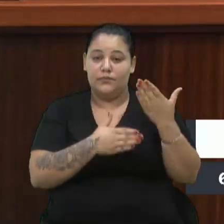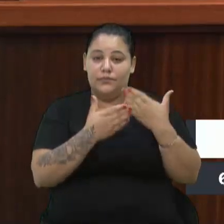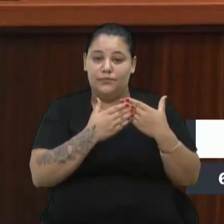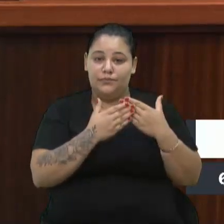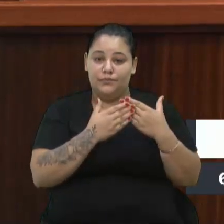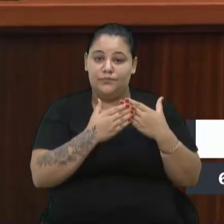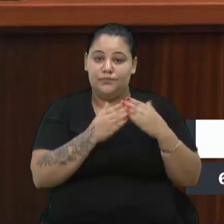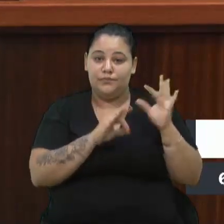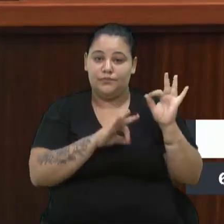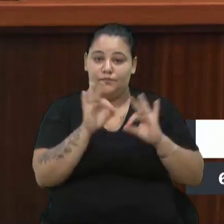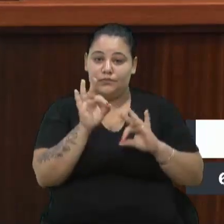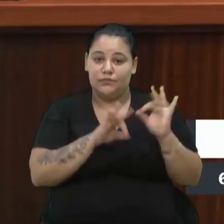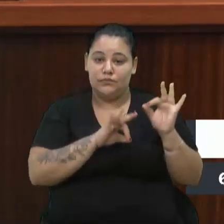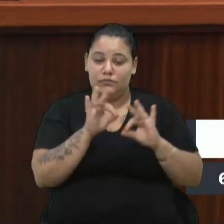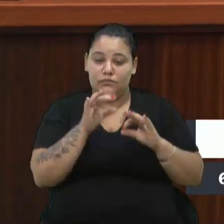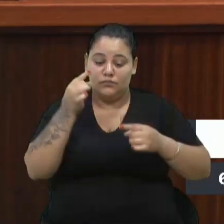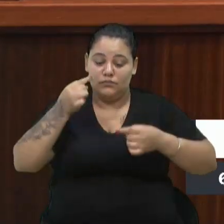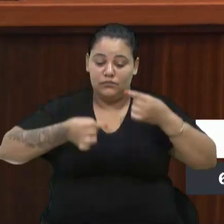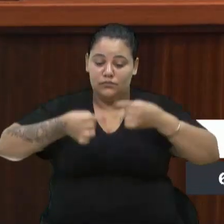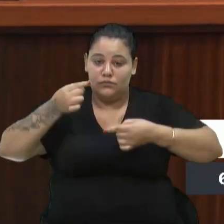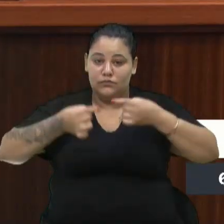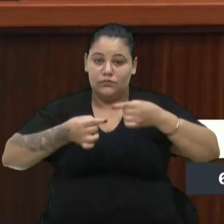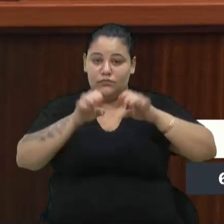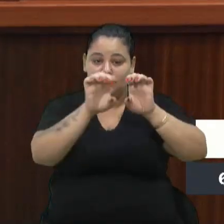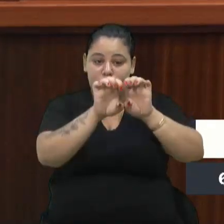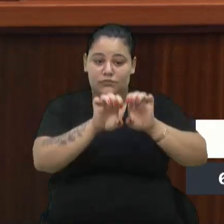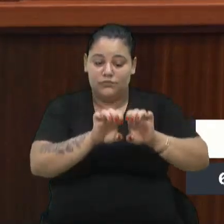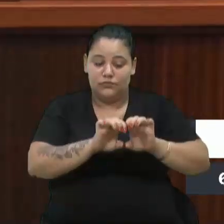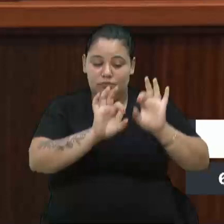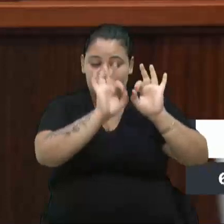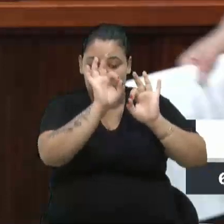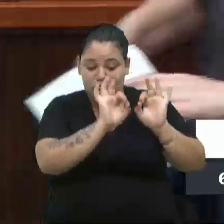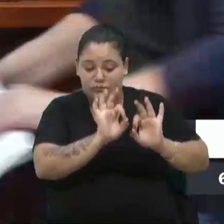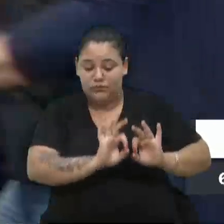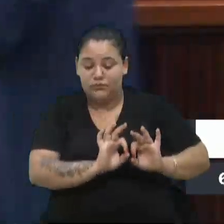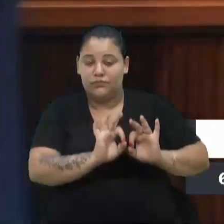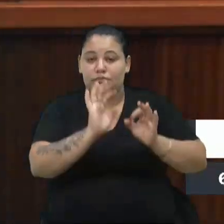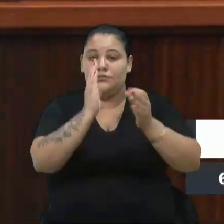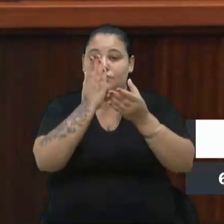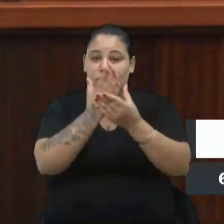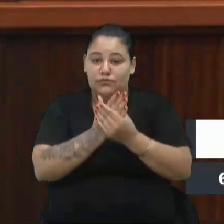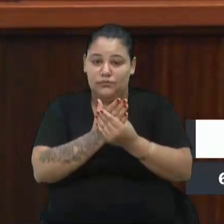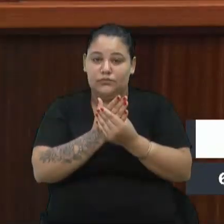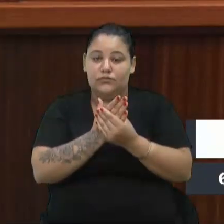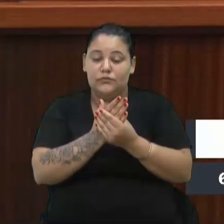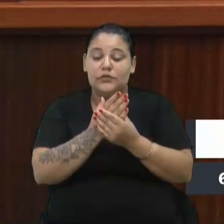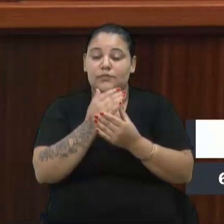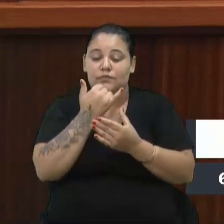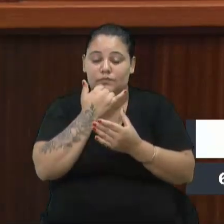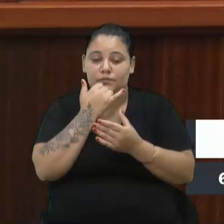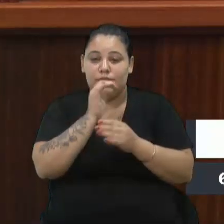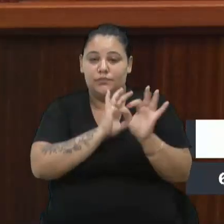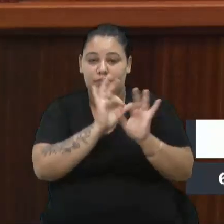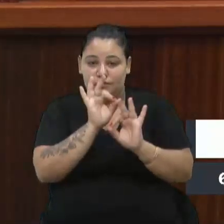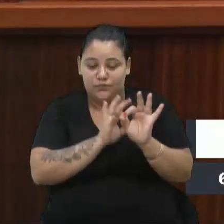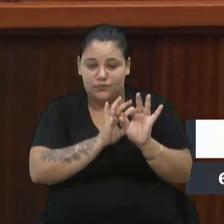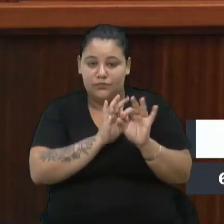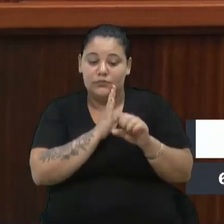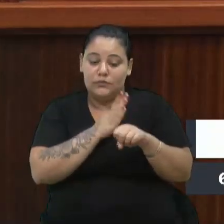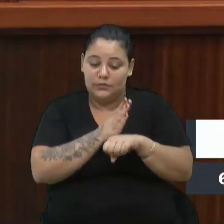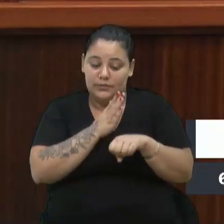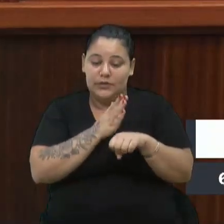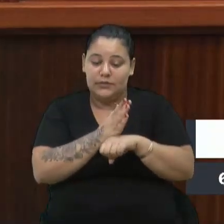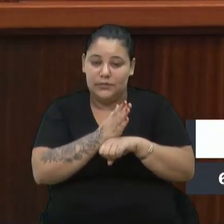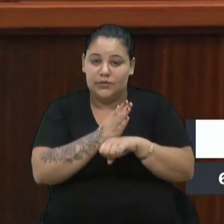e de estruturação desse projeto. Então, eles fizeram, de fato, parte dessa